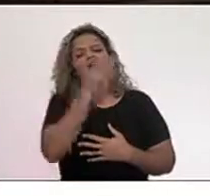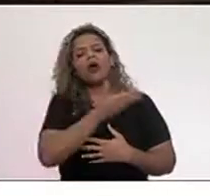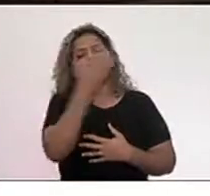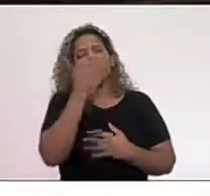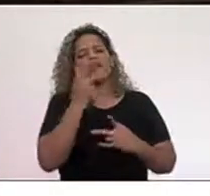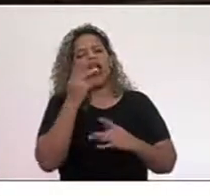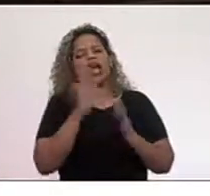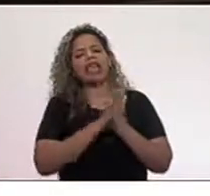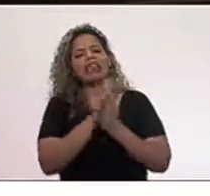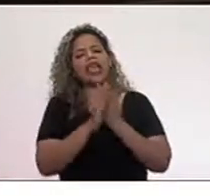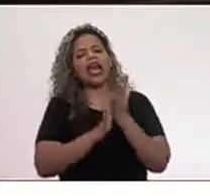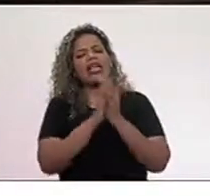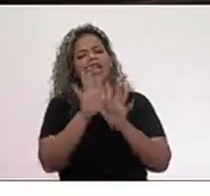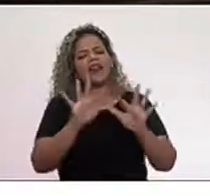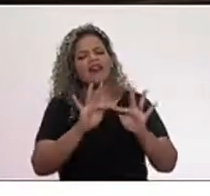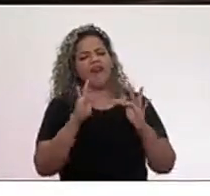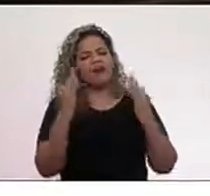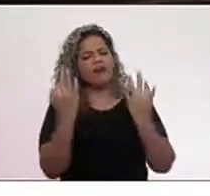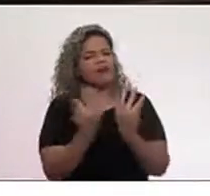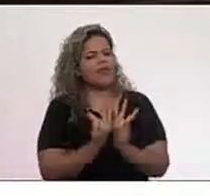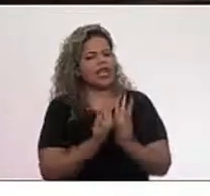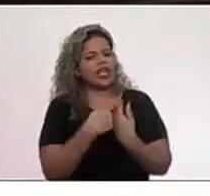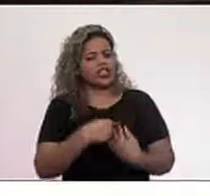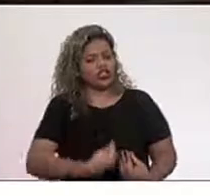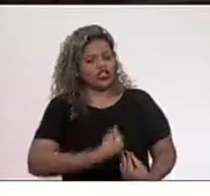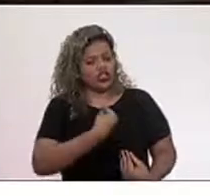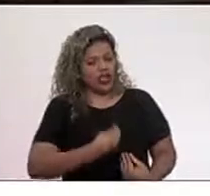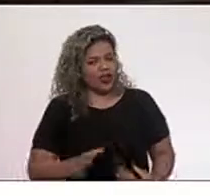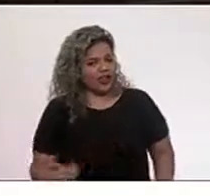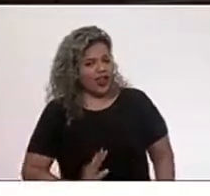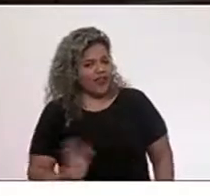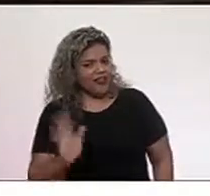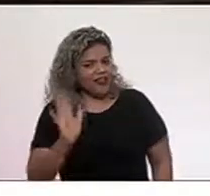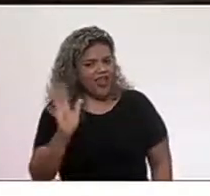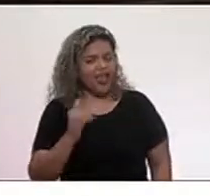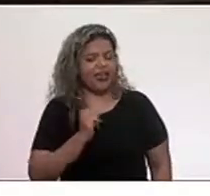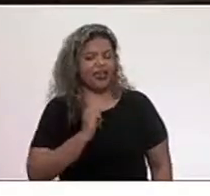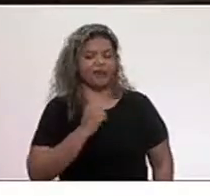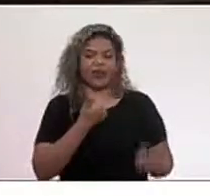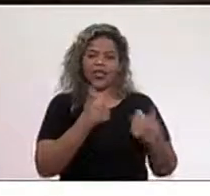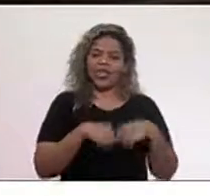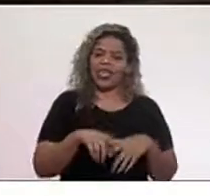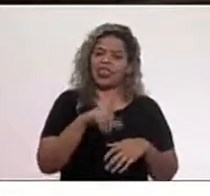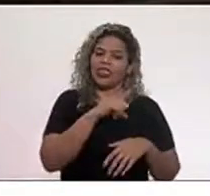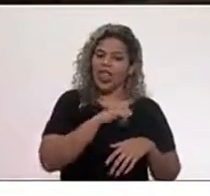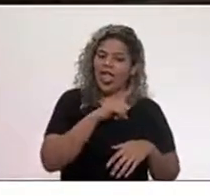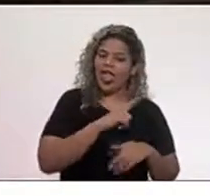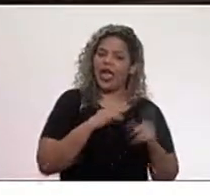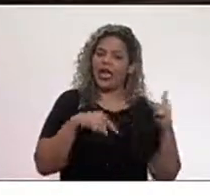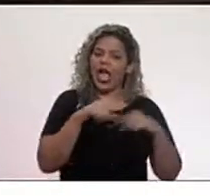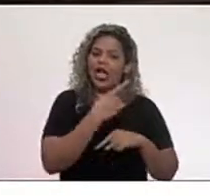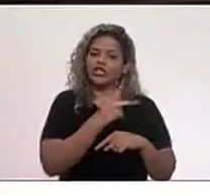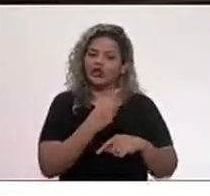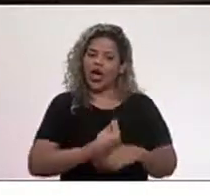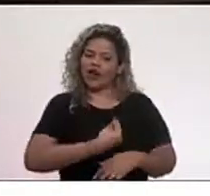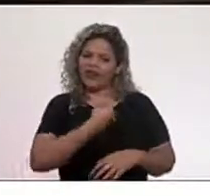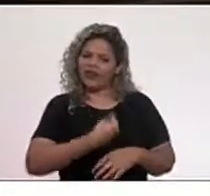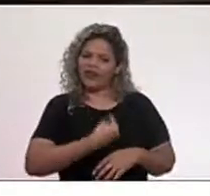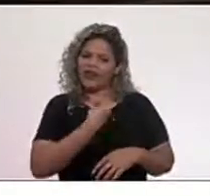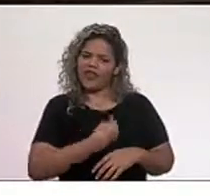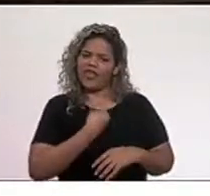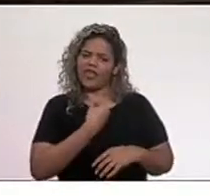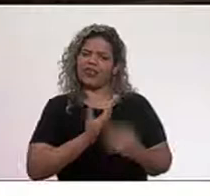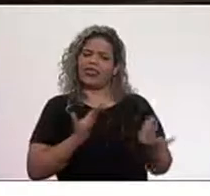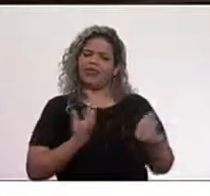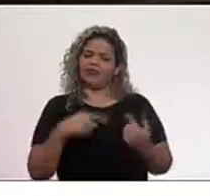falar das famílias que estão na favela e na periferia, que tem aí a sua vida, a sua